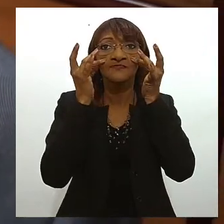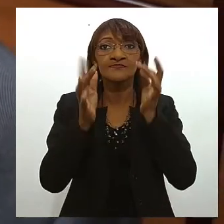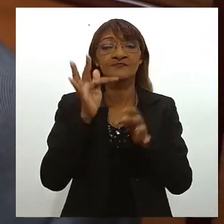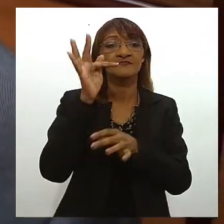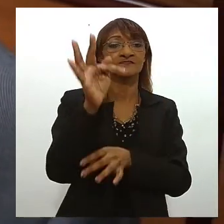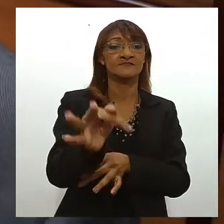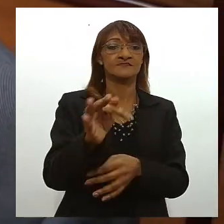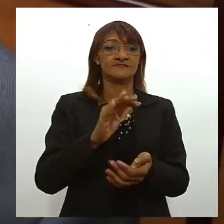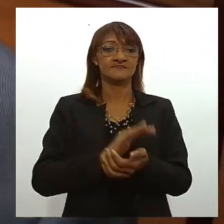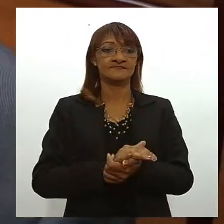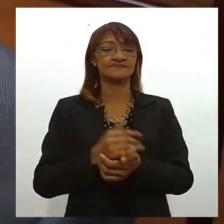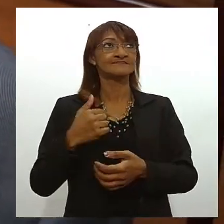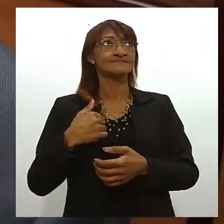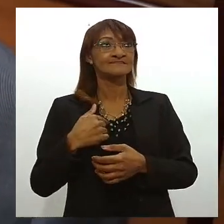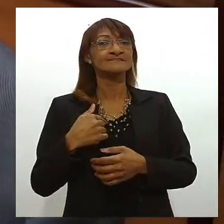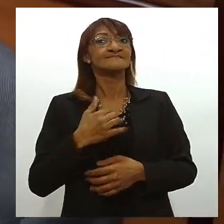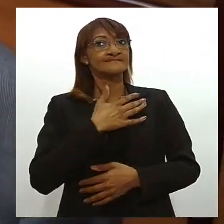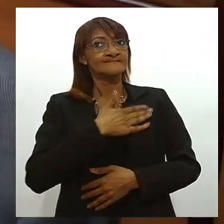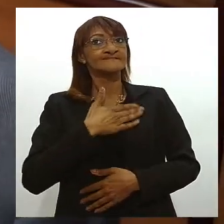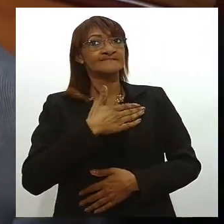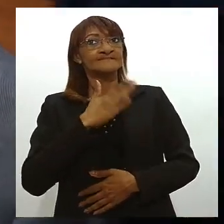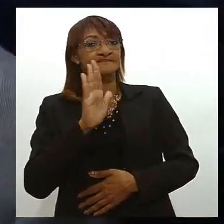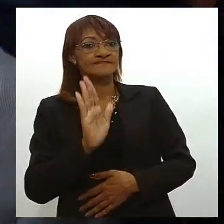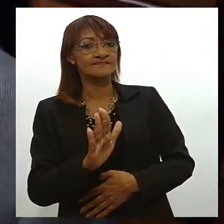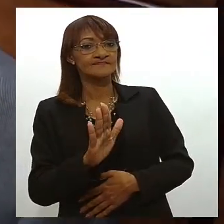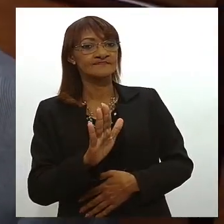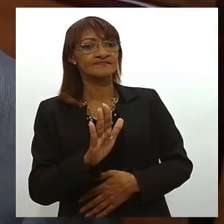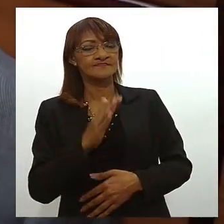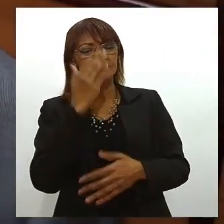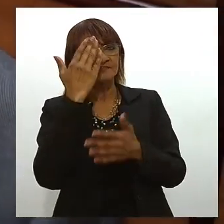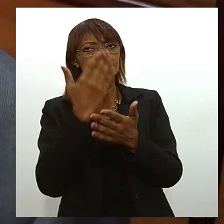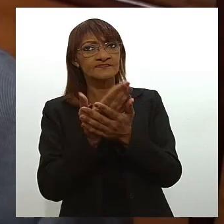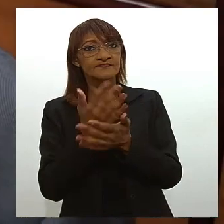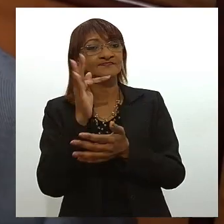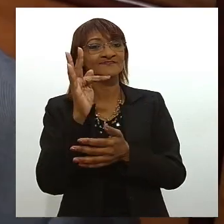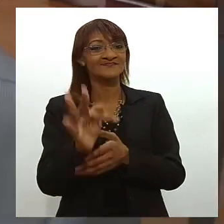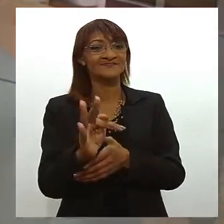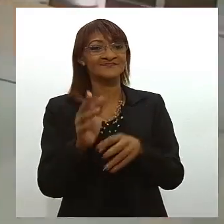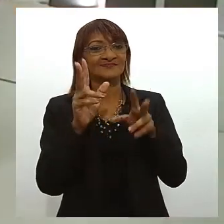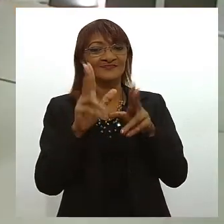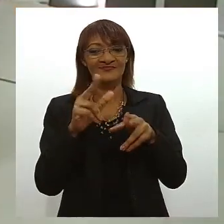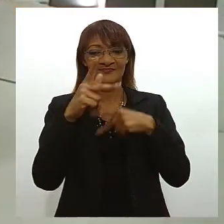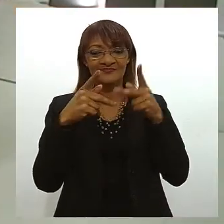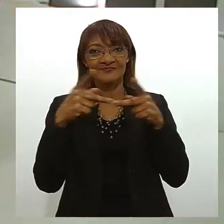eu estou satisfeito eu sei que no final nós vamos ter um grande presente para os Sergipanos